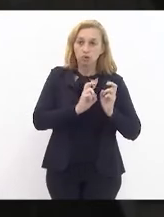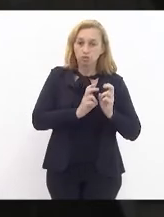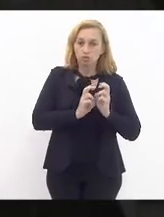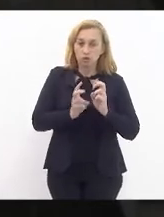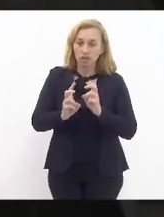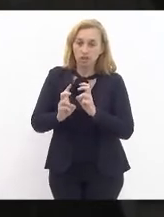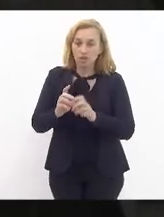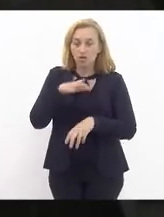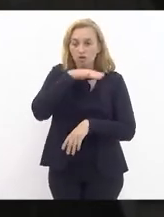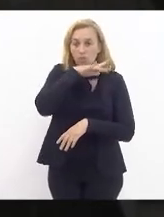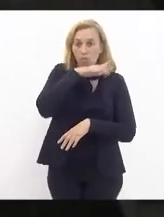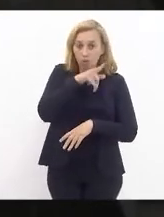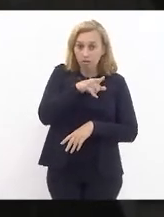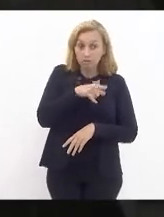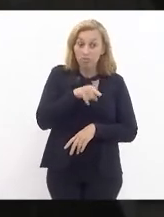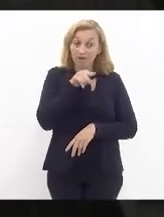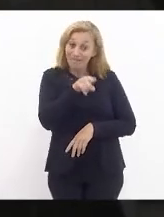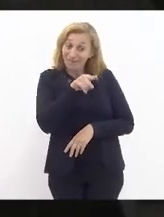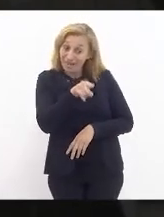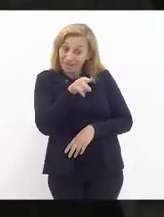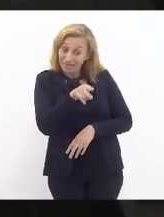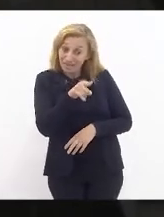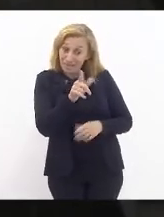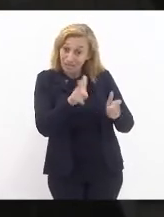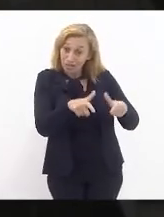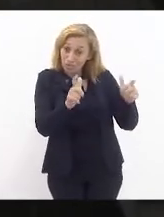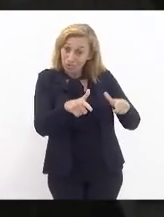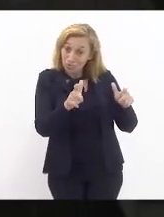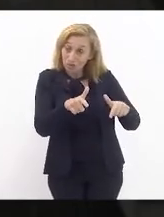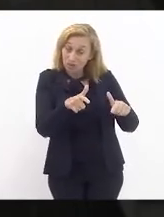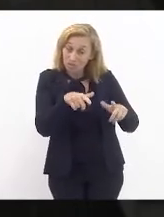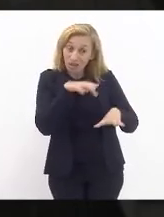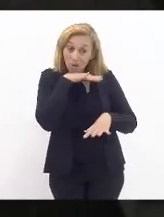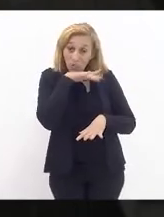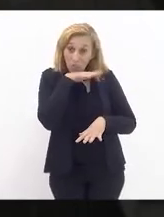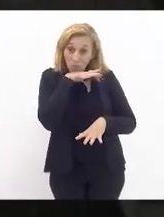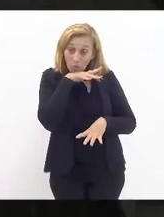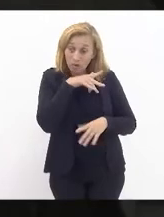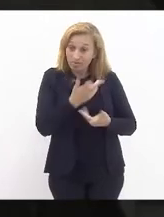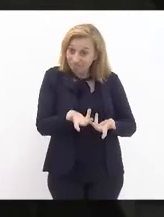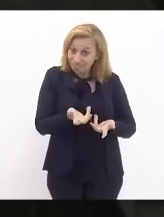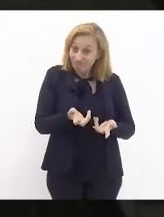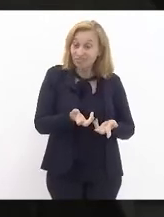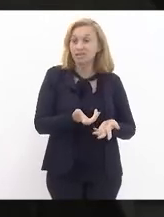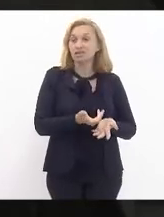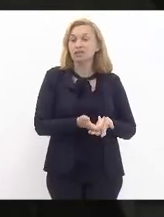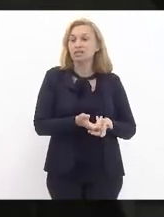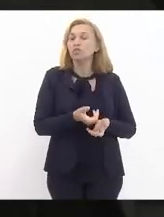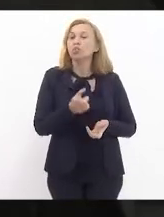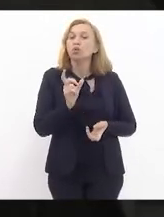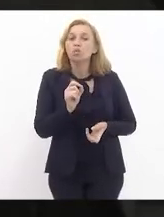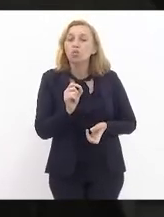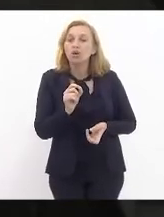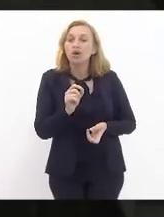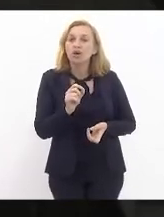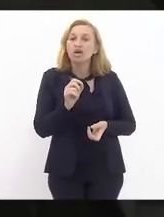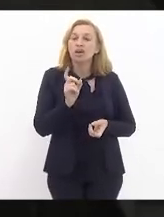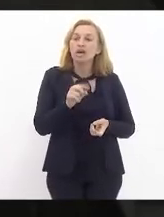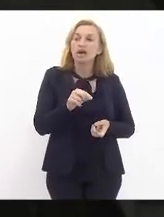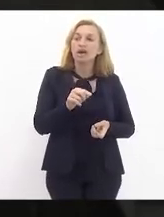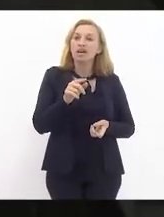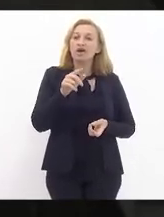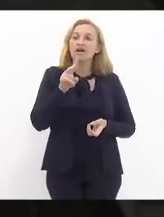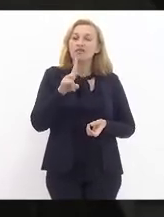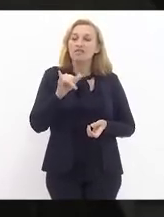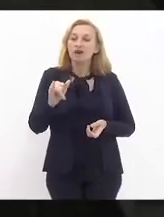permanente, naquele trecho, pelo menos, está em estado precário. E o que é a via permanente? É onde o trem circula.